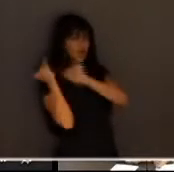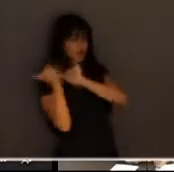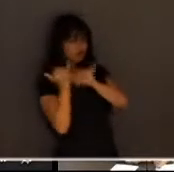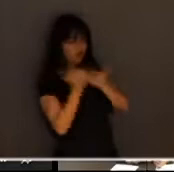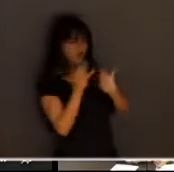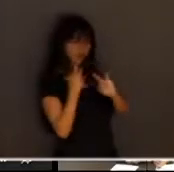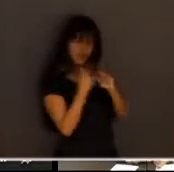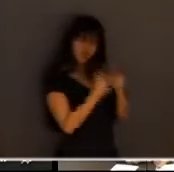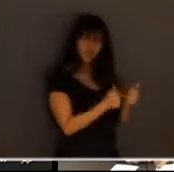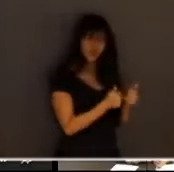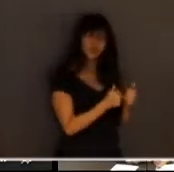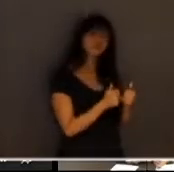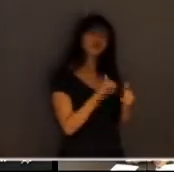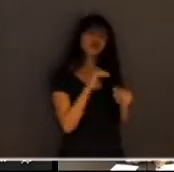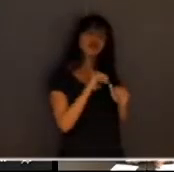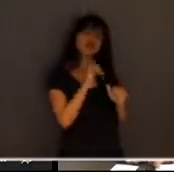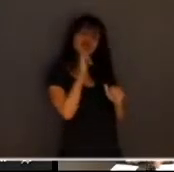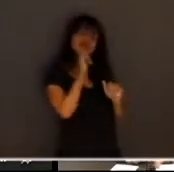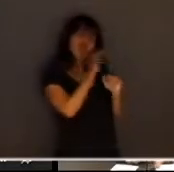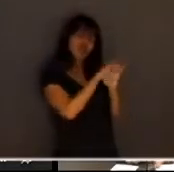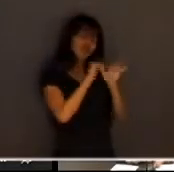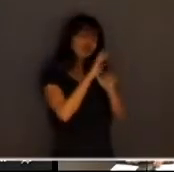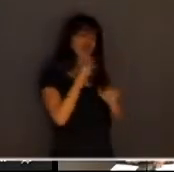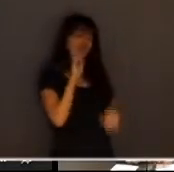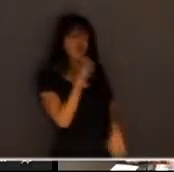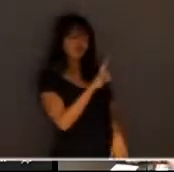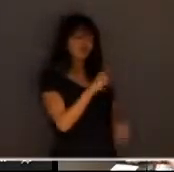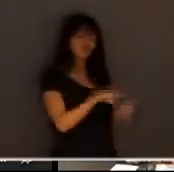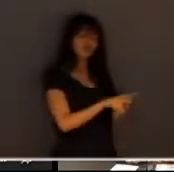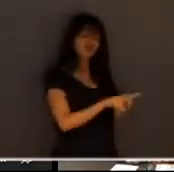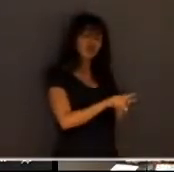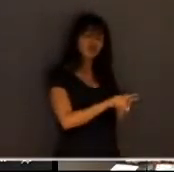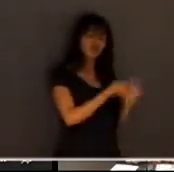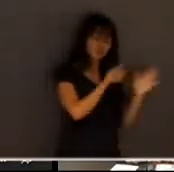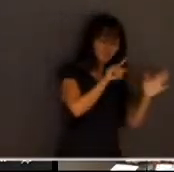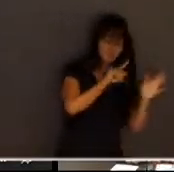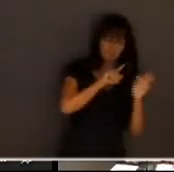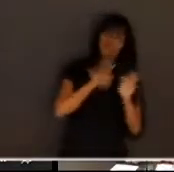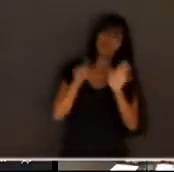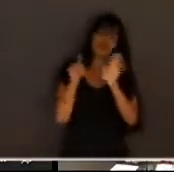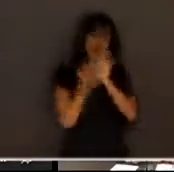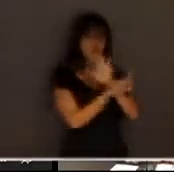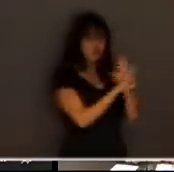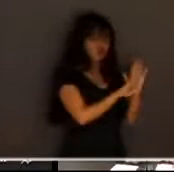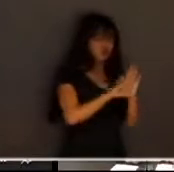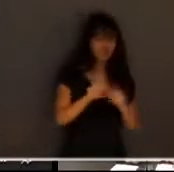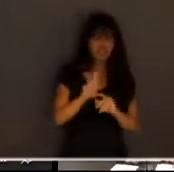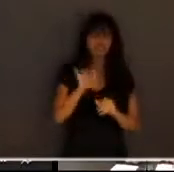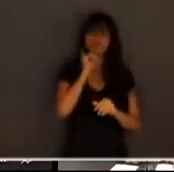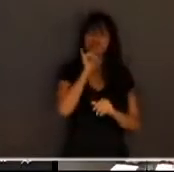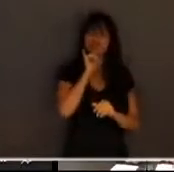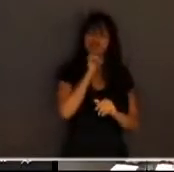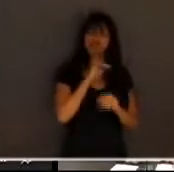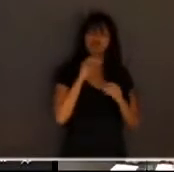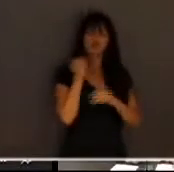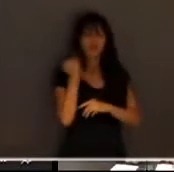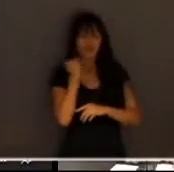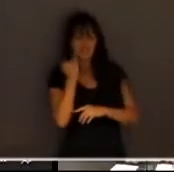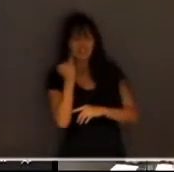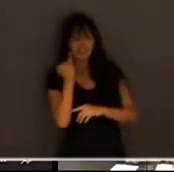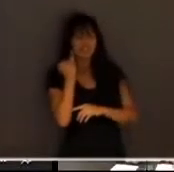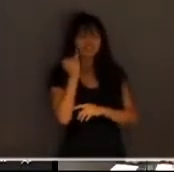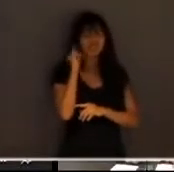chamar os jurados a responder a pergunta o que importa é saber o que importa distinguir o principal do acessório